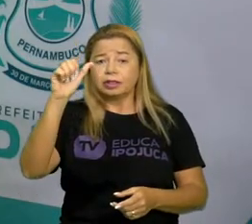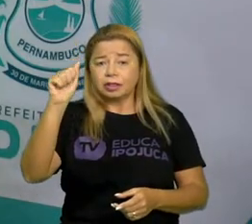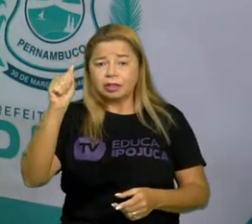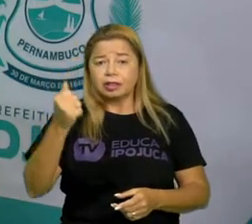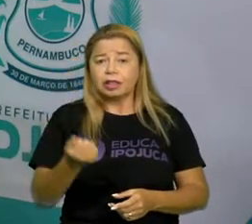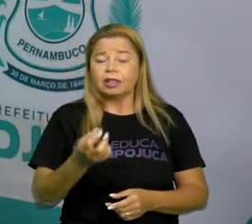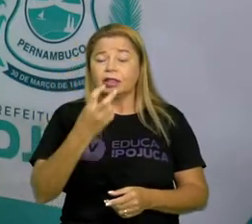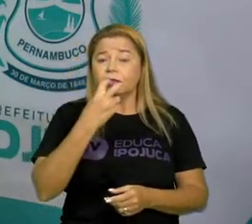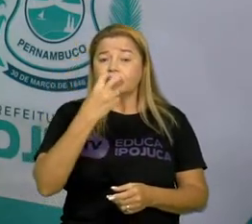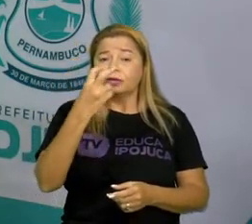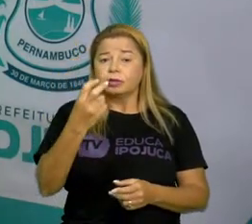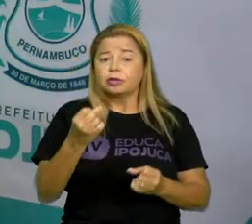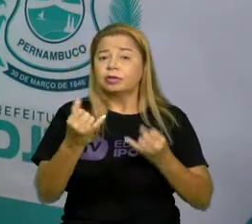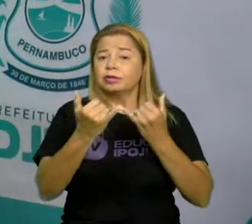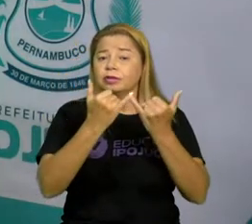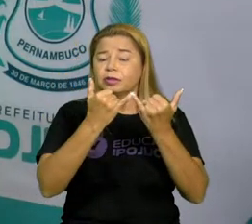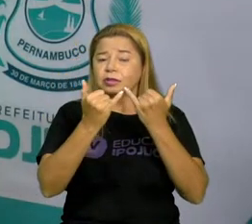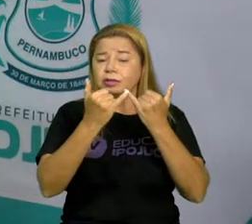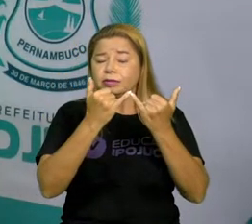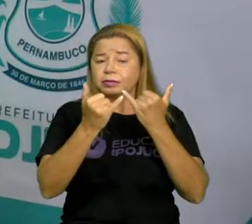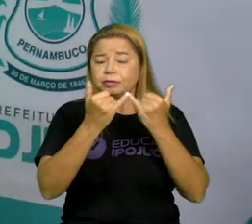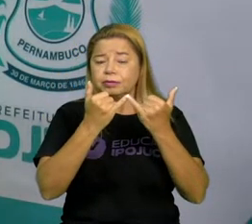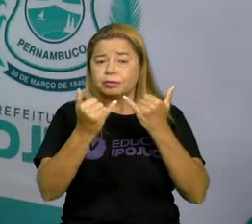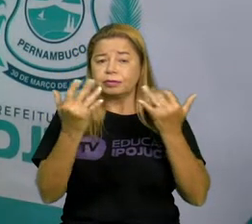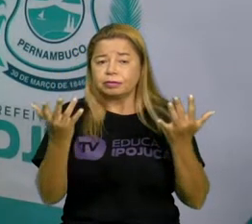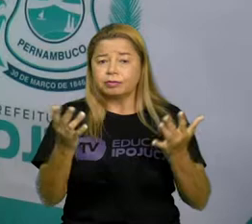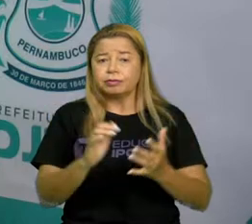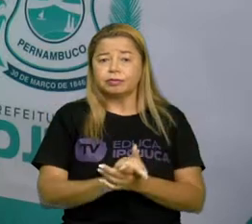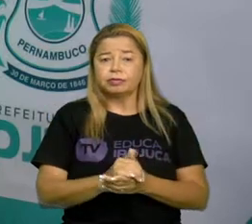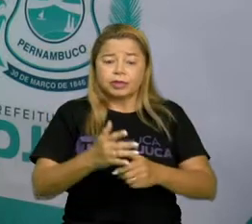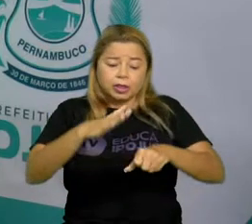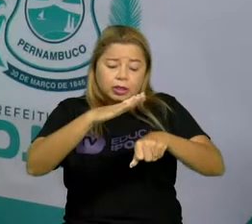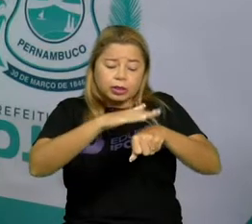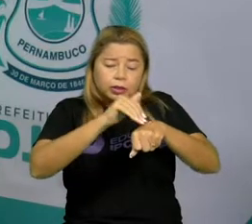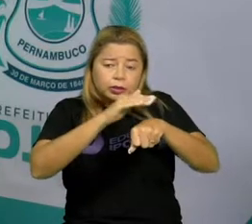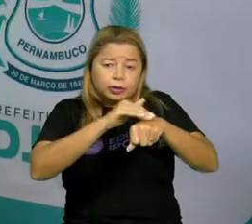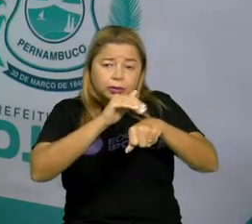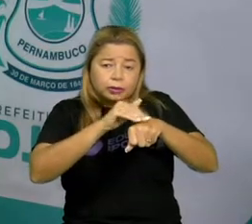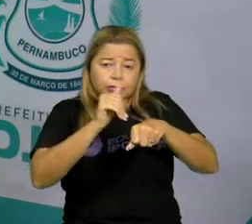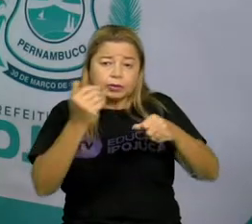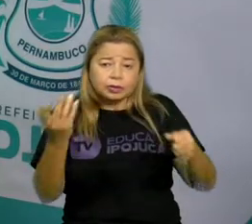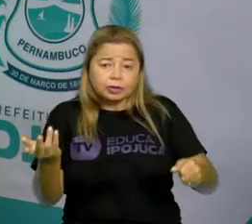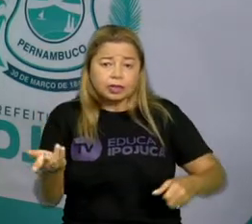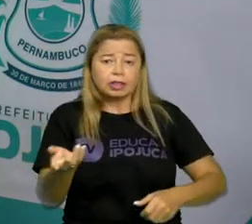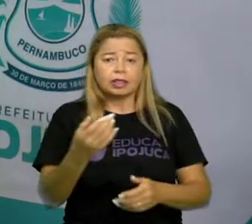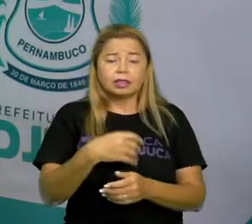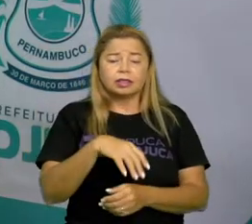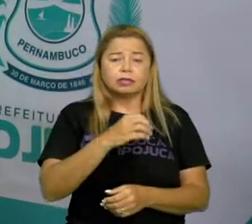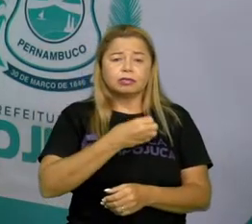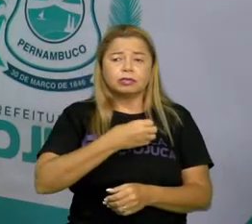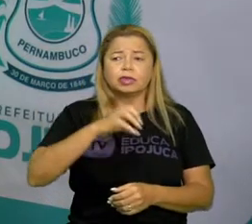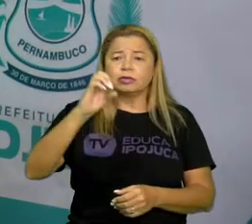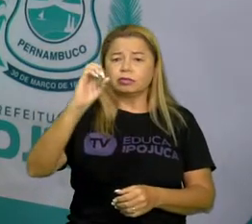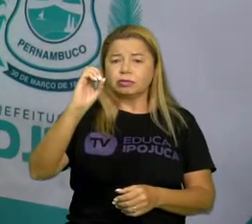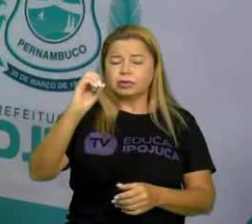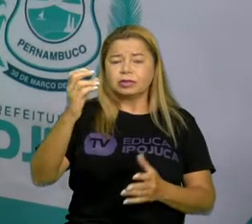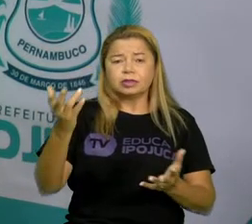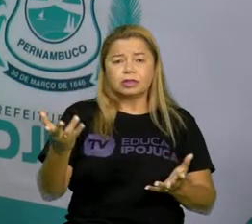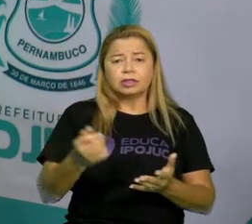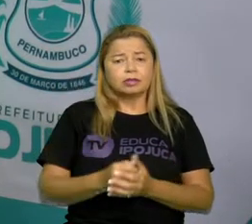parecidos. Já aqui. Esse mero, zero. Termina com a mesma sílaba